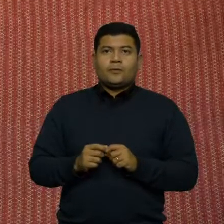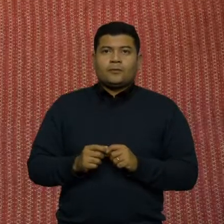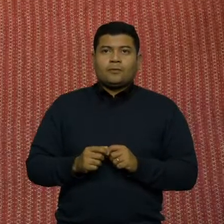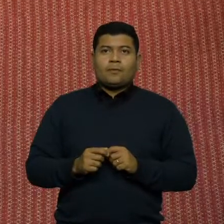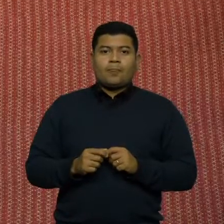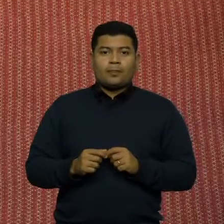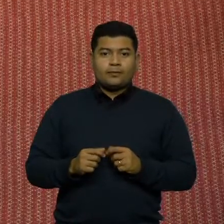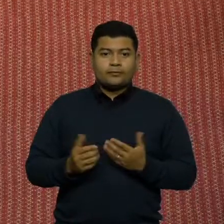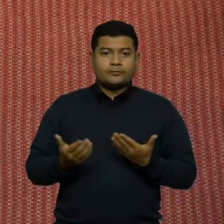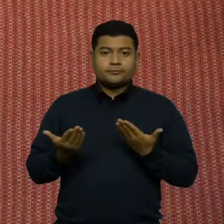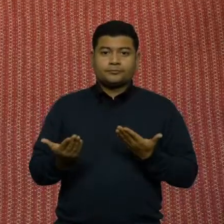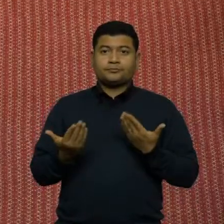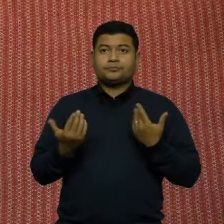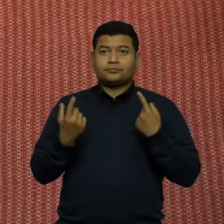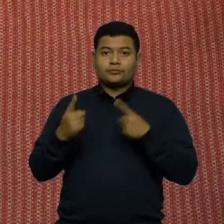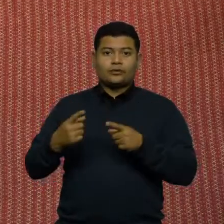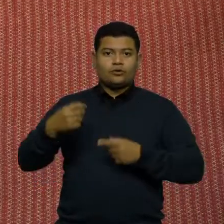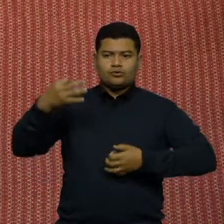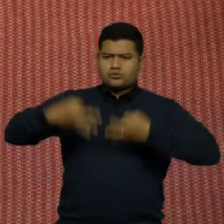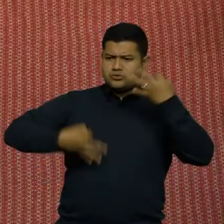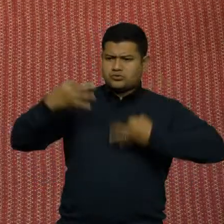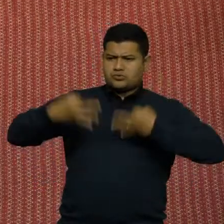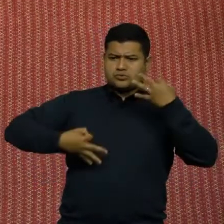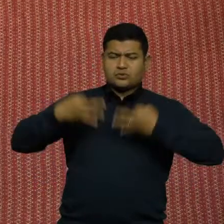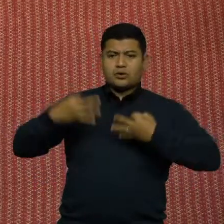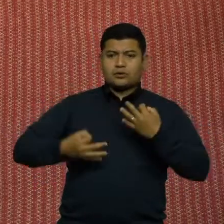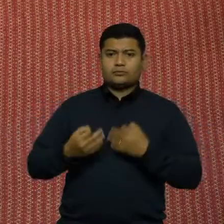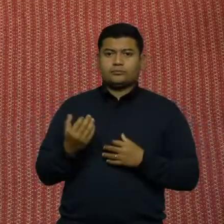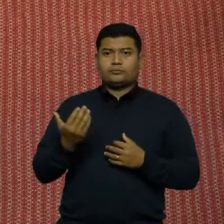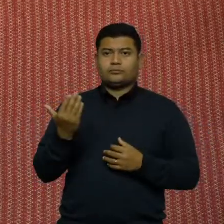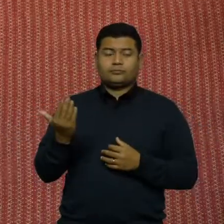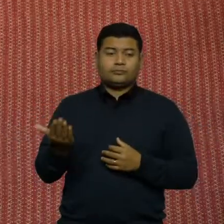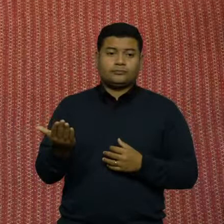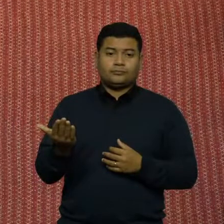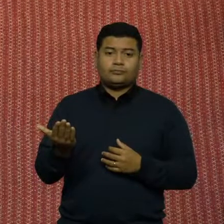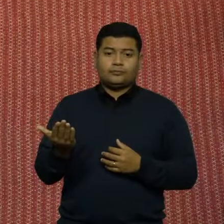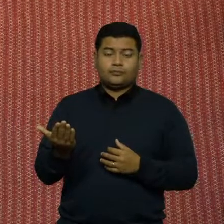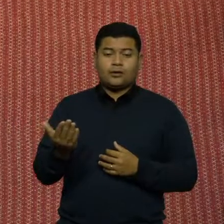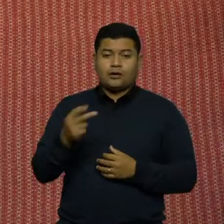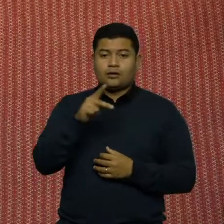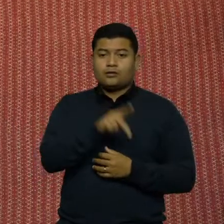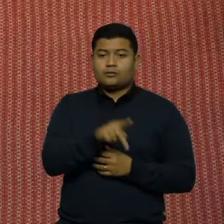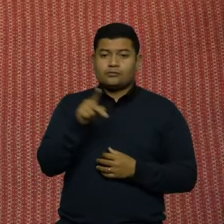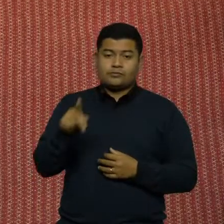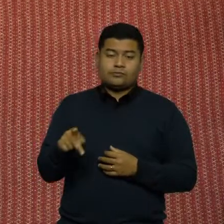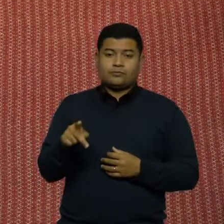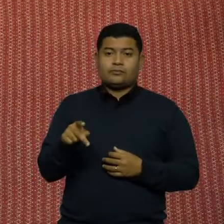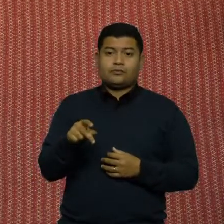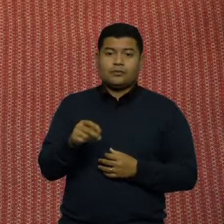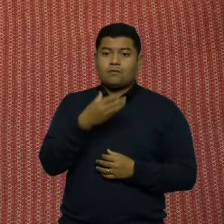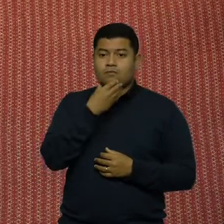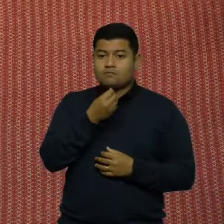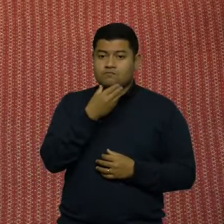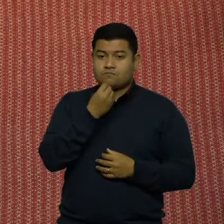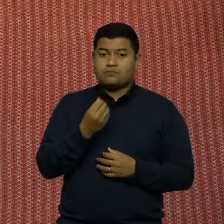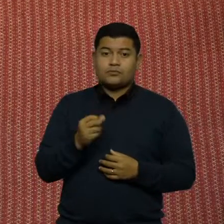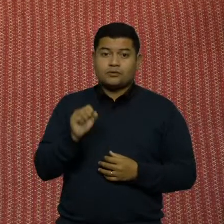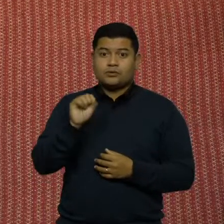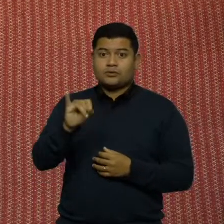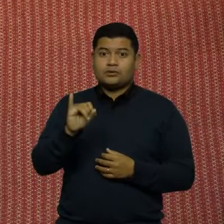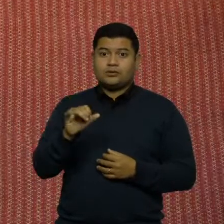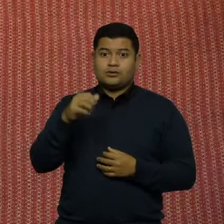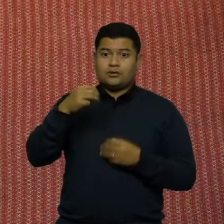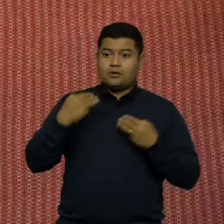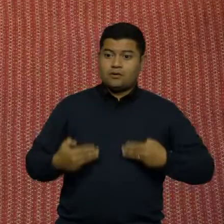juízo, julgar o professor Irineu se, porventura, o Ministério da Educação